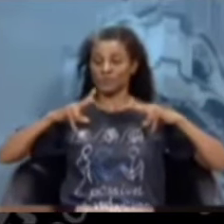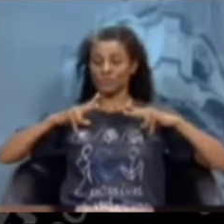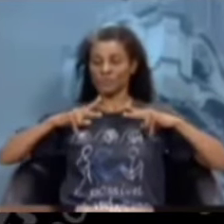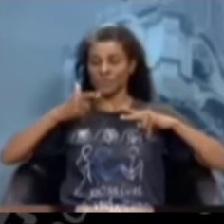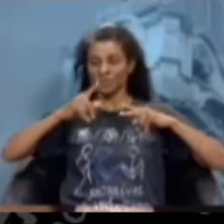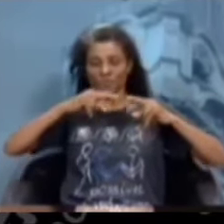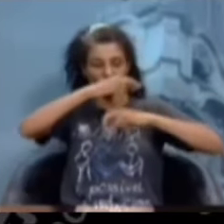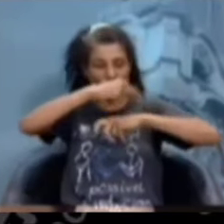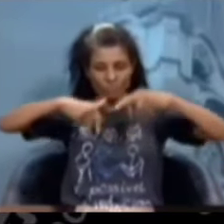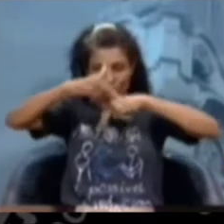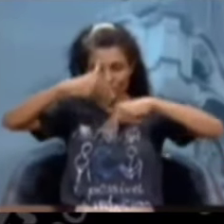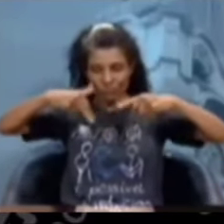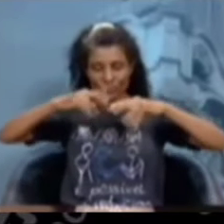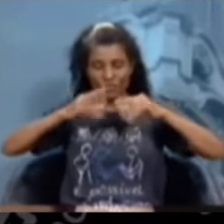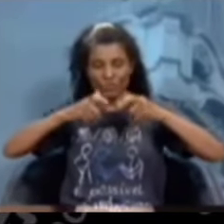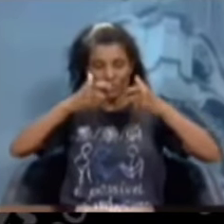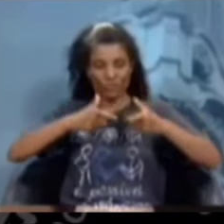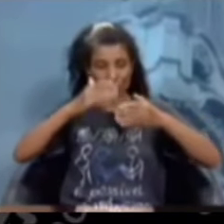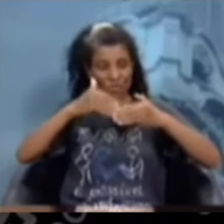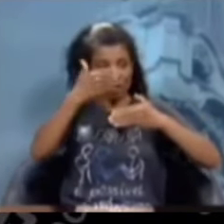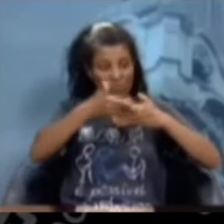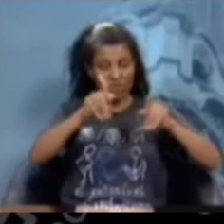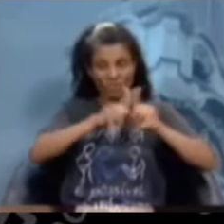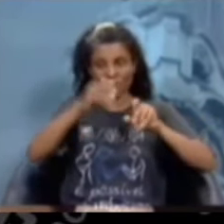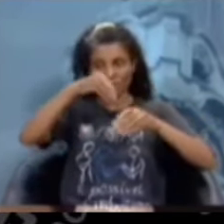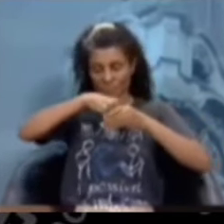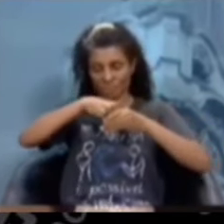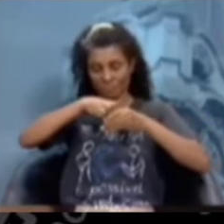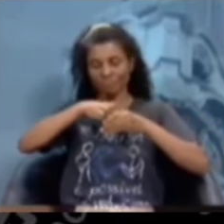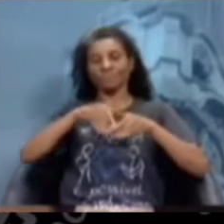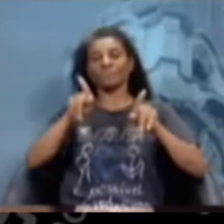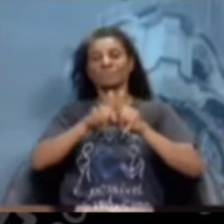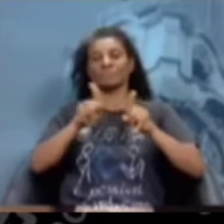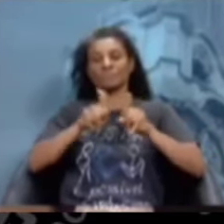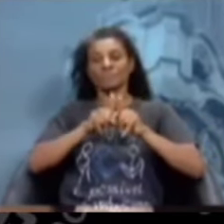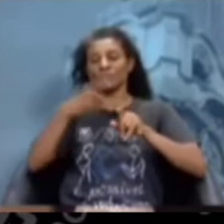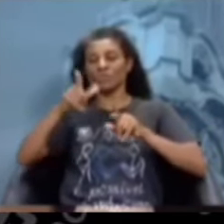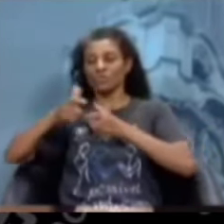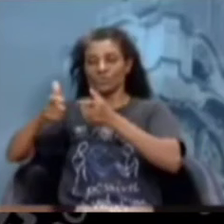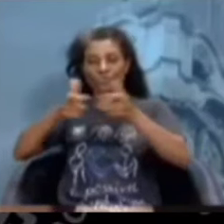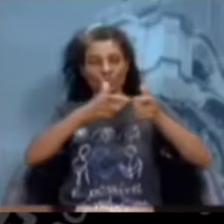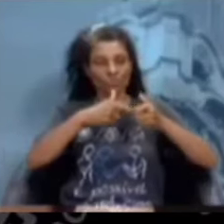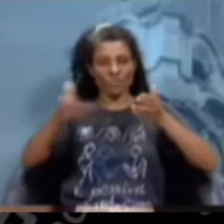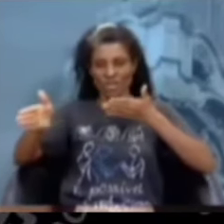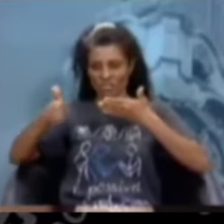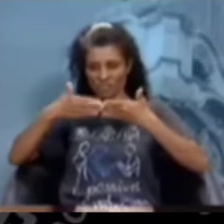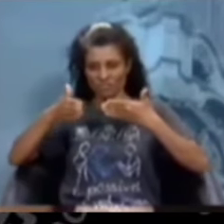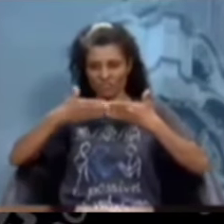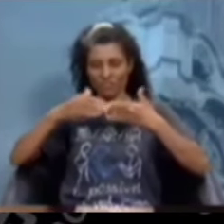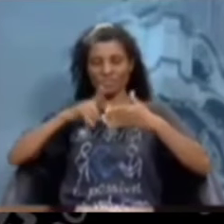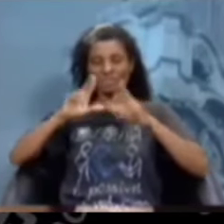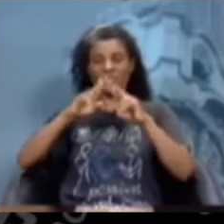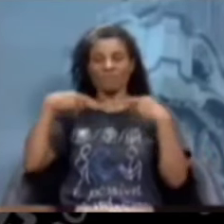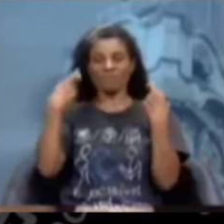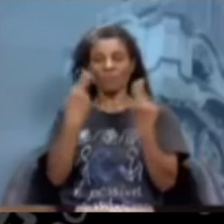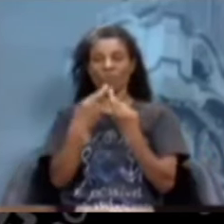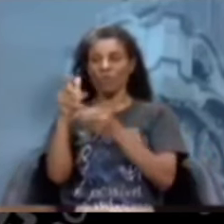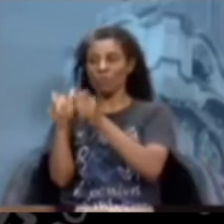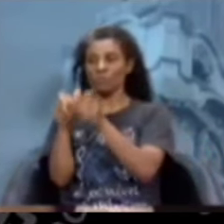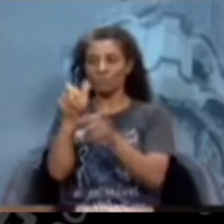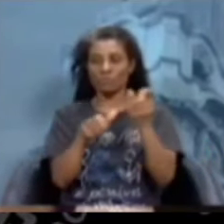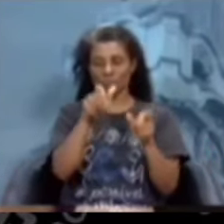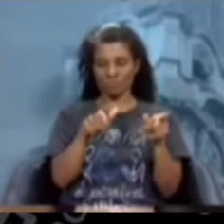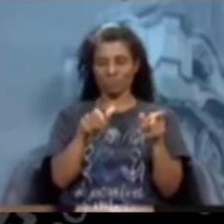circulação em todos os ambientes externos e internos da Câmara, bem como nos demais locais fechados em que haja reunião de pessoas.